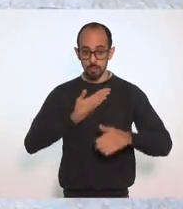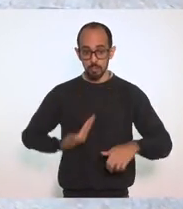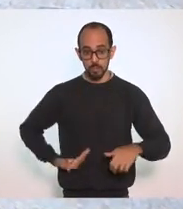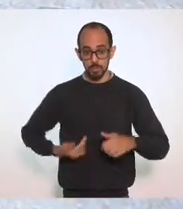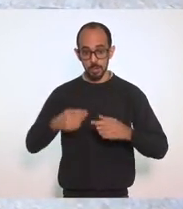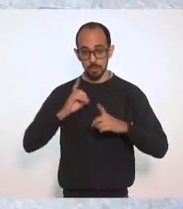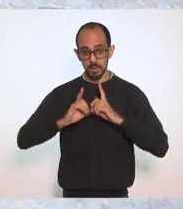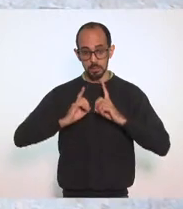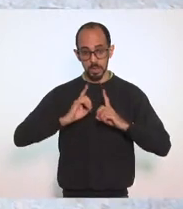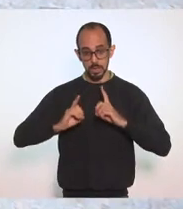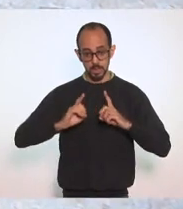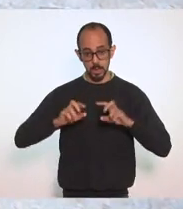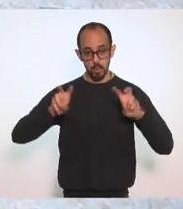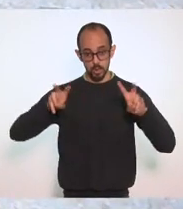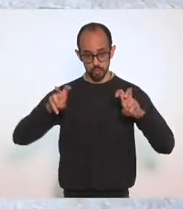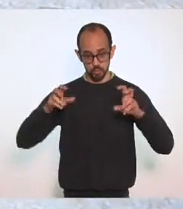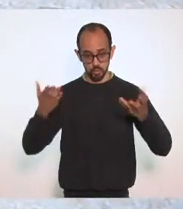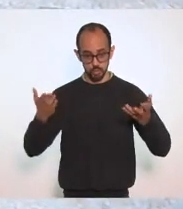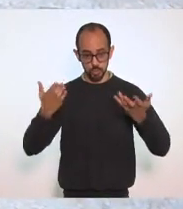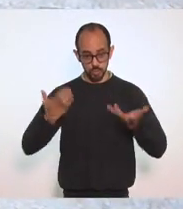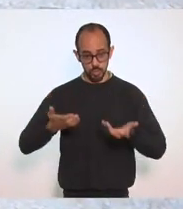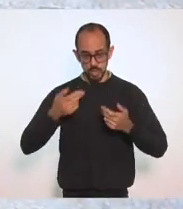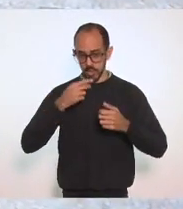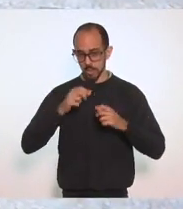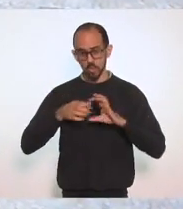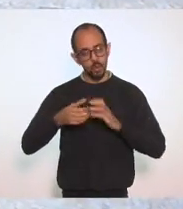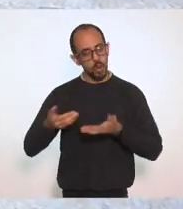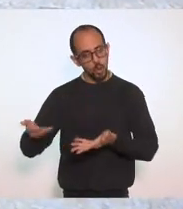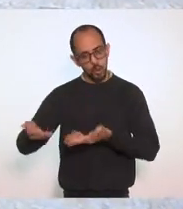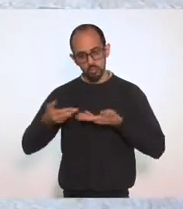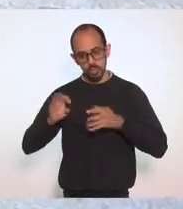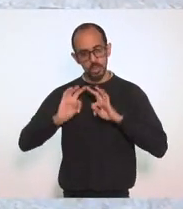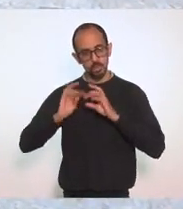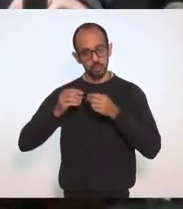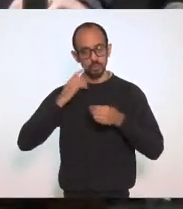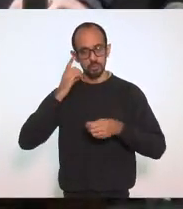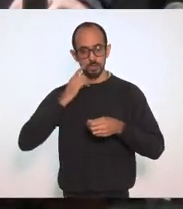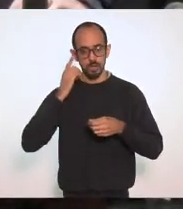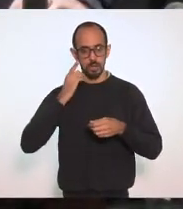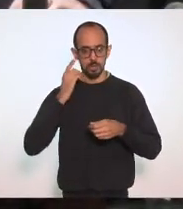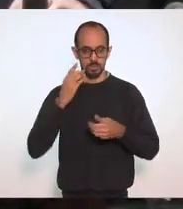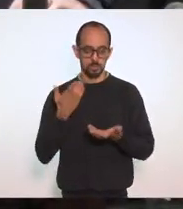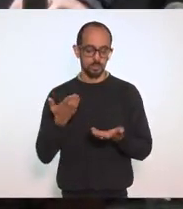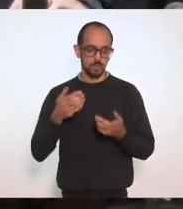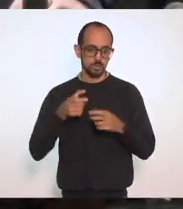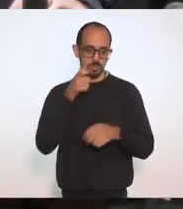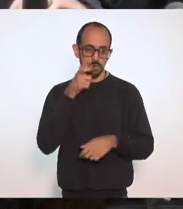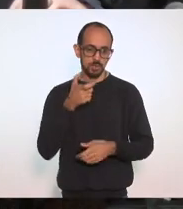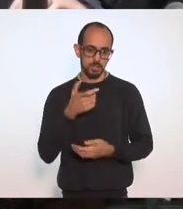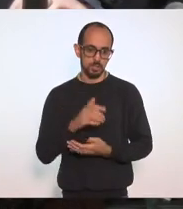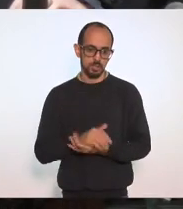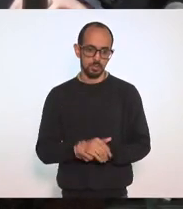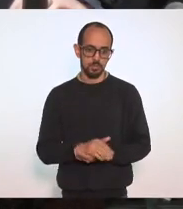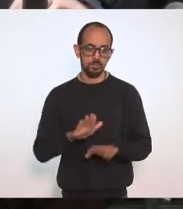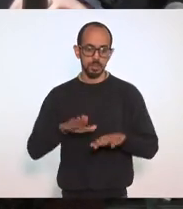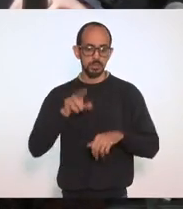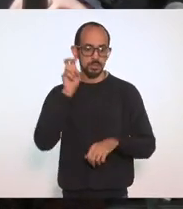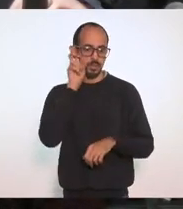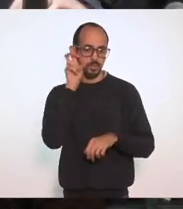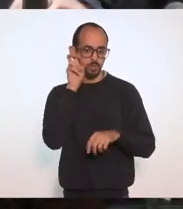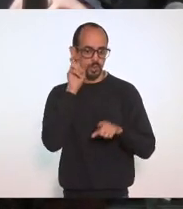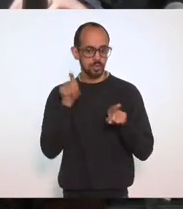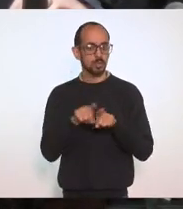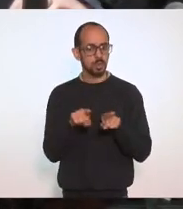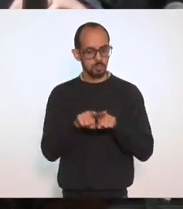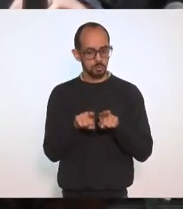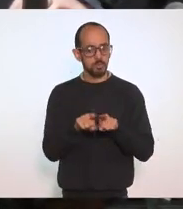assunto e eu queria externar o convite a todos os parlamentares interessados. Ok, mas na quinta-feira vamos trazer para a pauta a